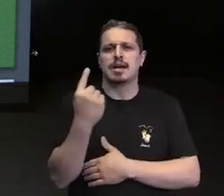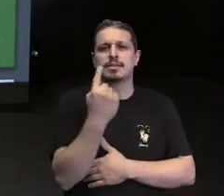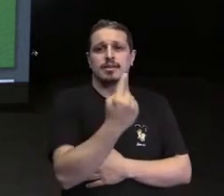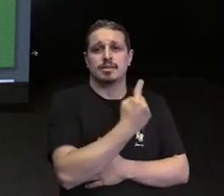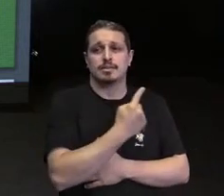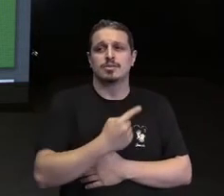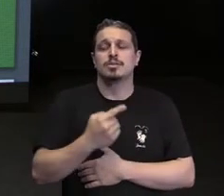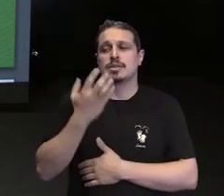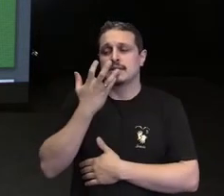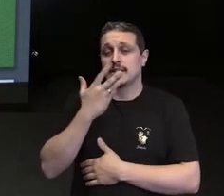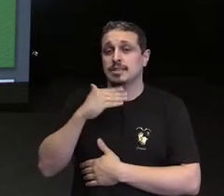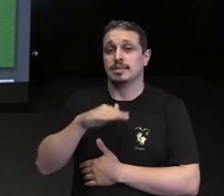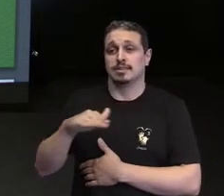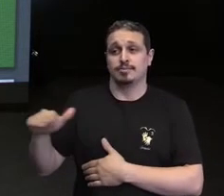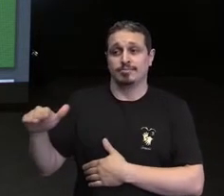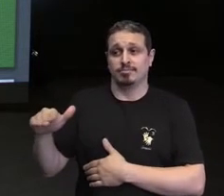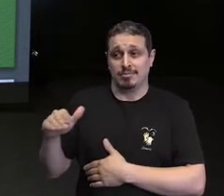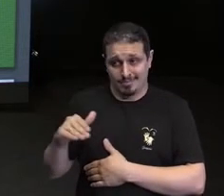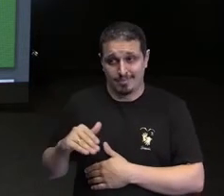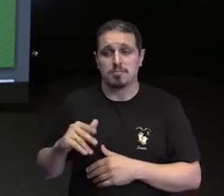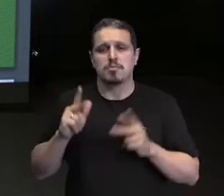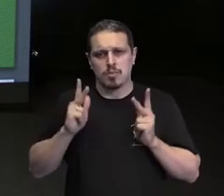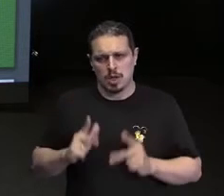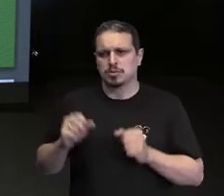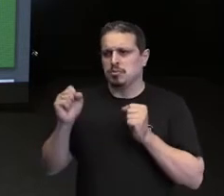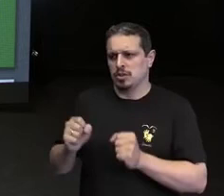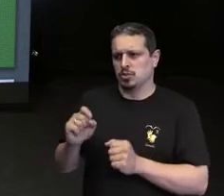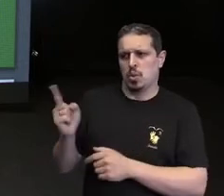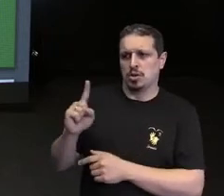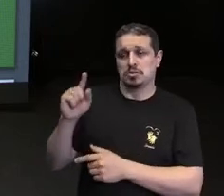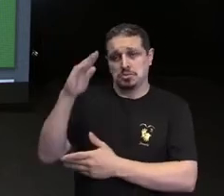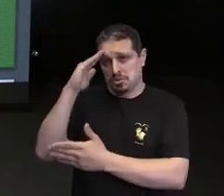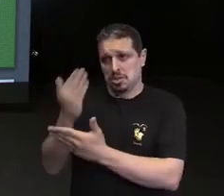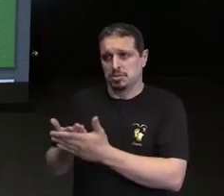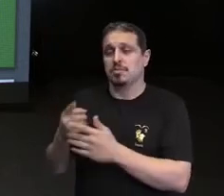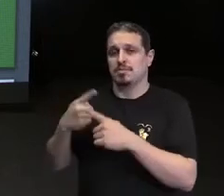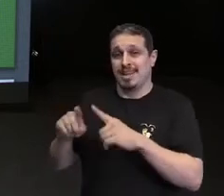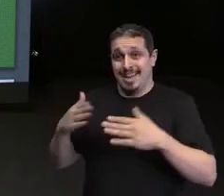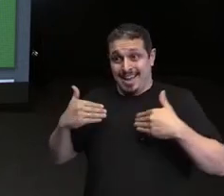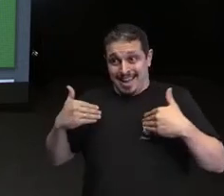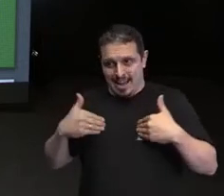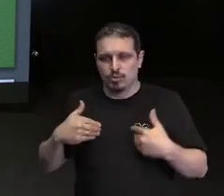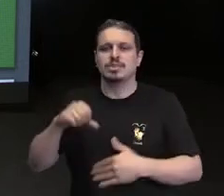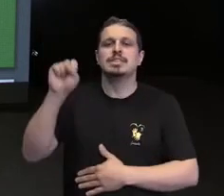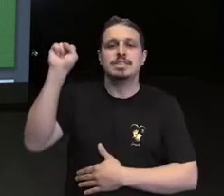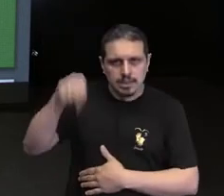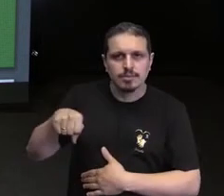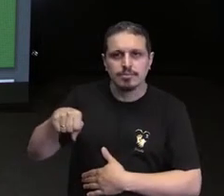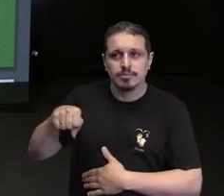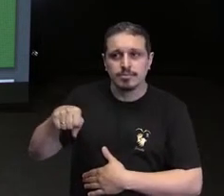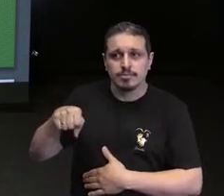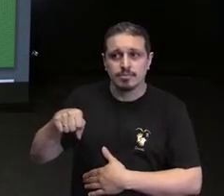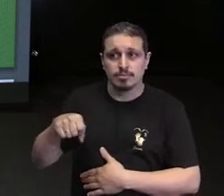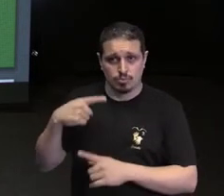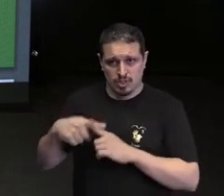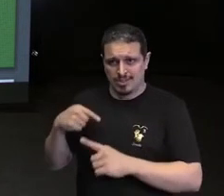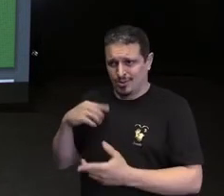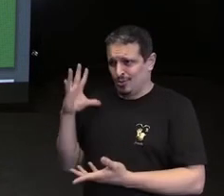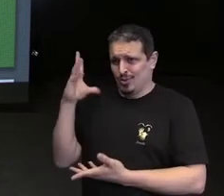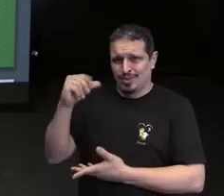à sua volta já conseguem fazer isso. E elas me ensinaram também que nessa caminhada com essa família,